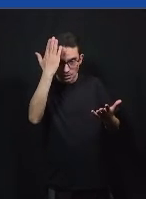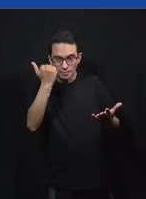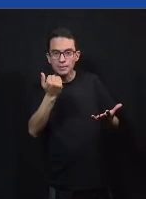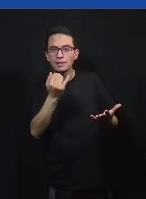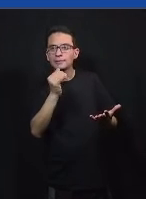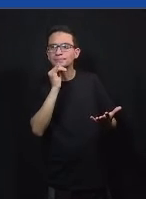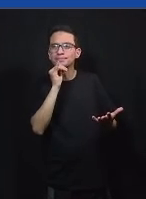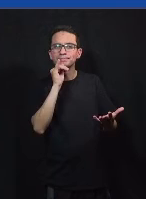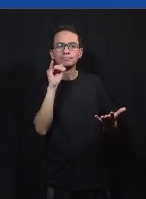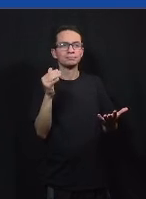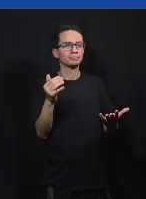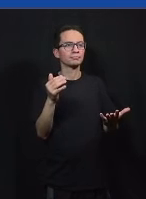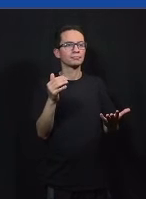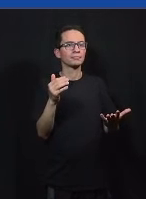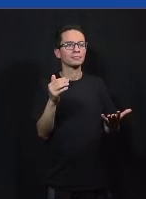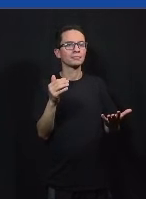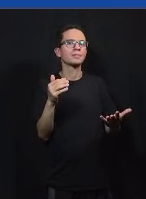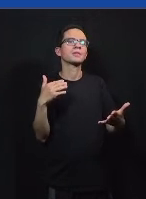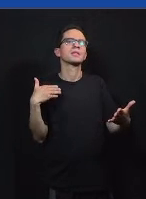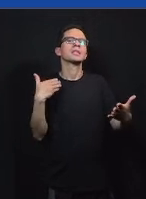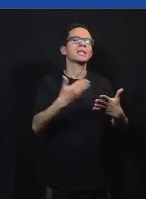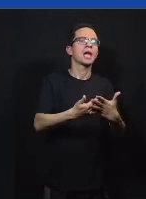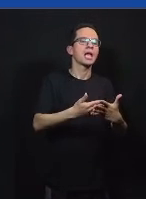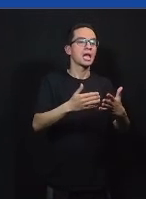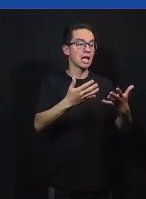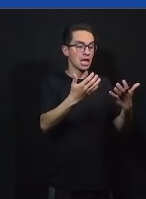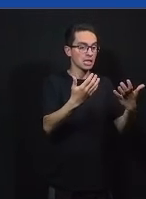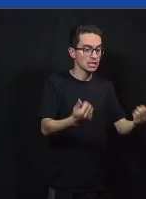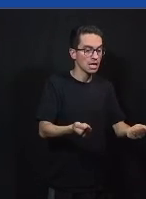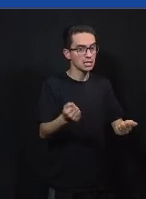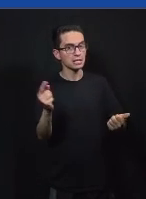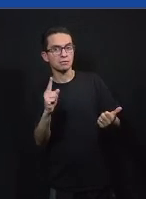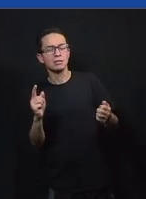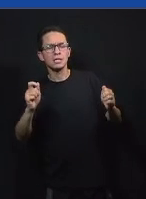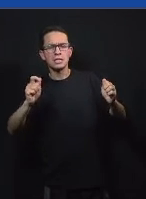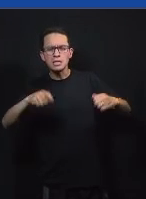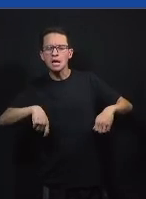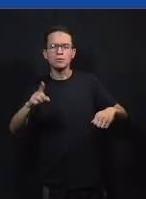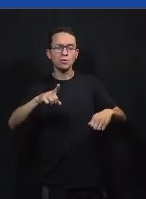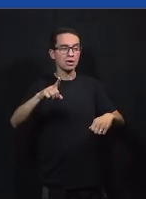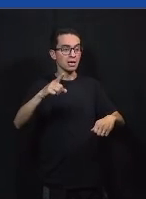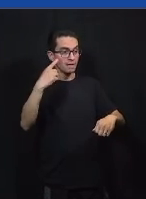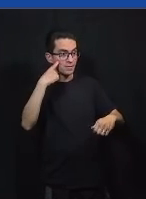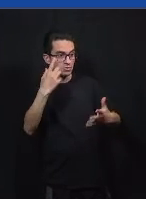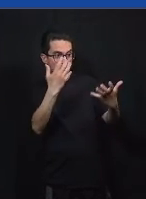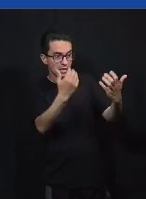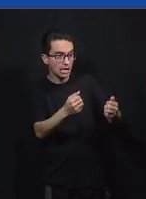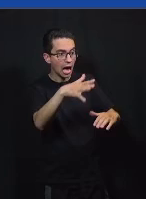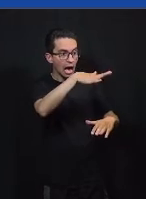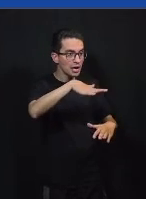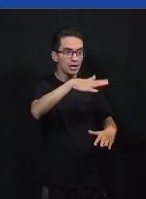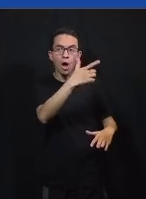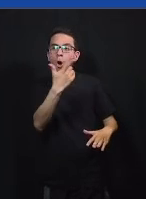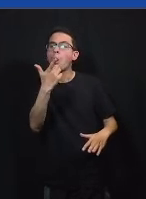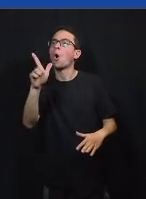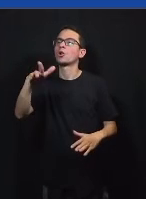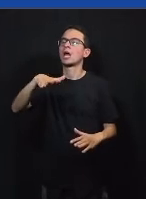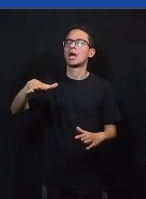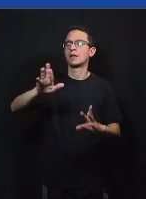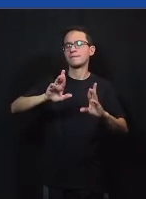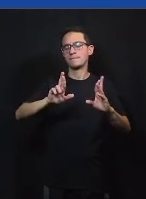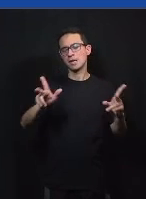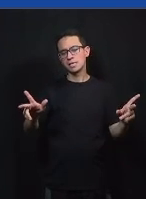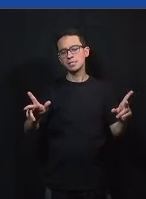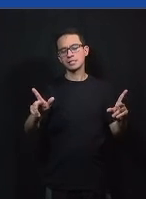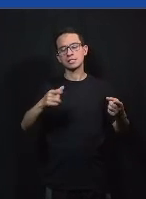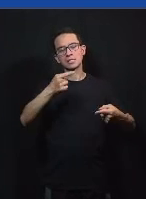cinzas o que é que funciona o que é que não será que se aplica nessa área ou nessa outra talvez não faça tanto sentido então a gente entende